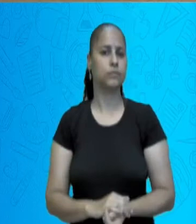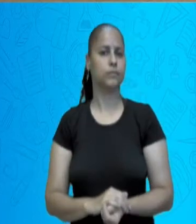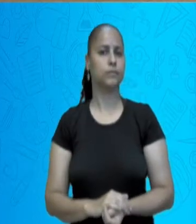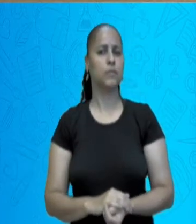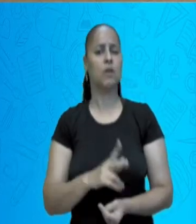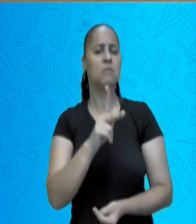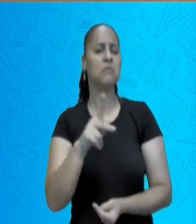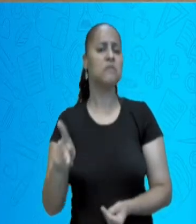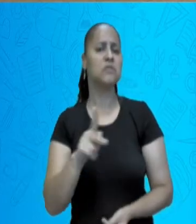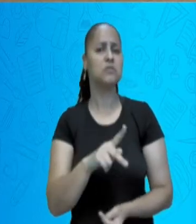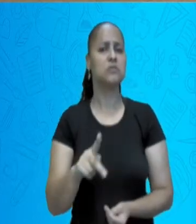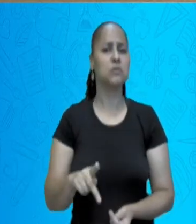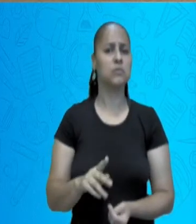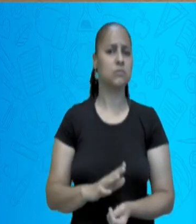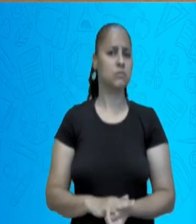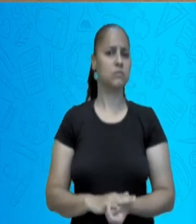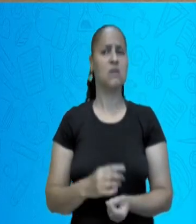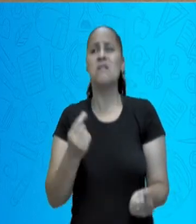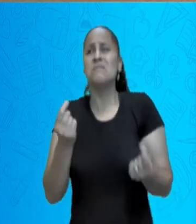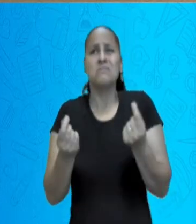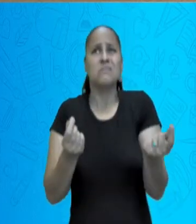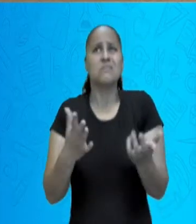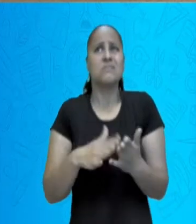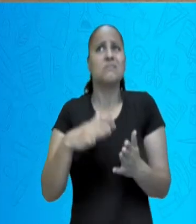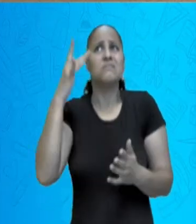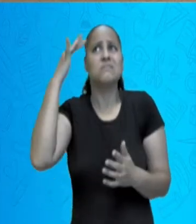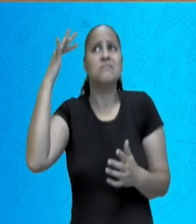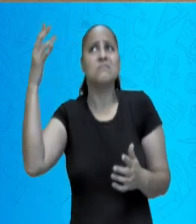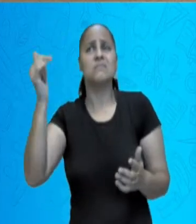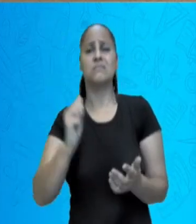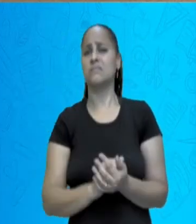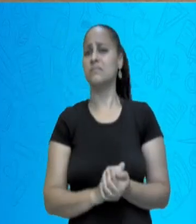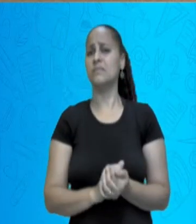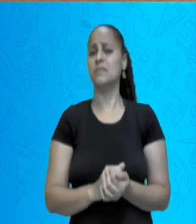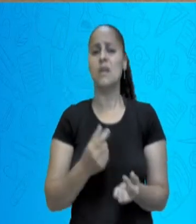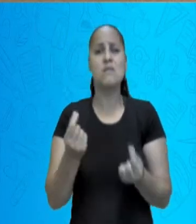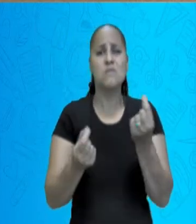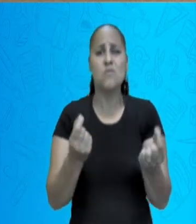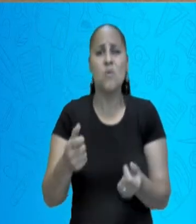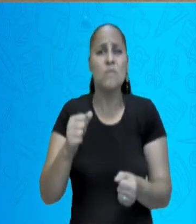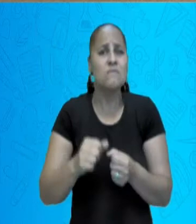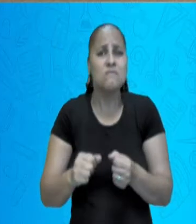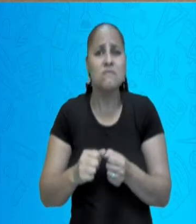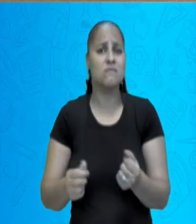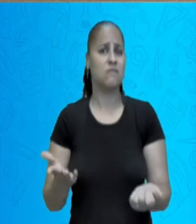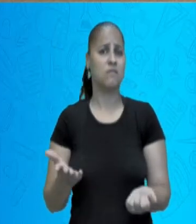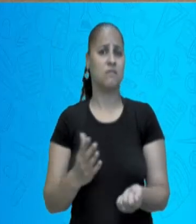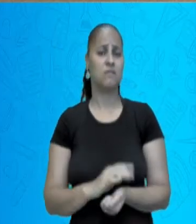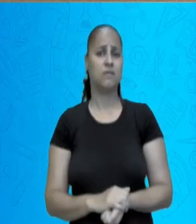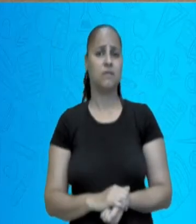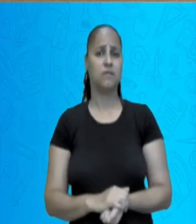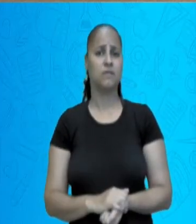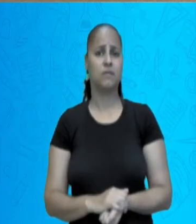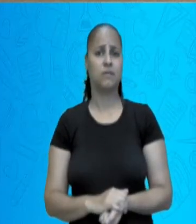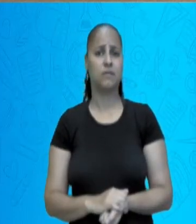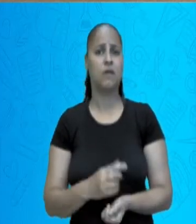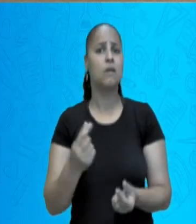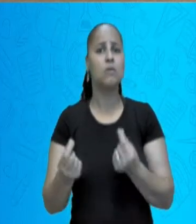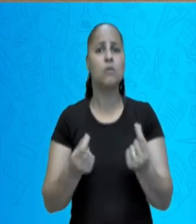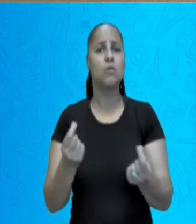Antônio, acho assim, gente imaginar como que seria, como que é feito, como que se